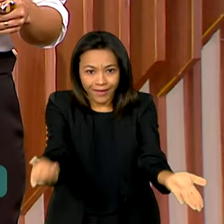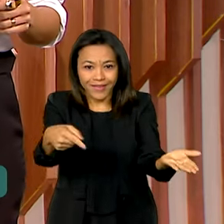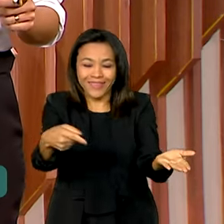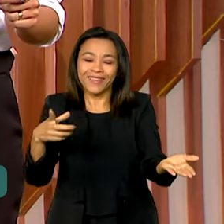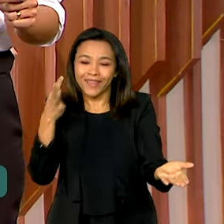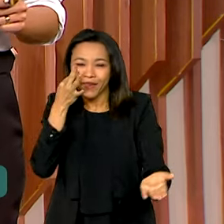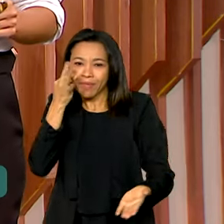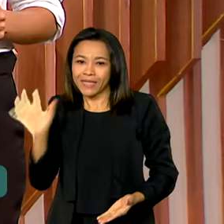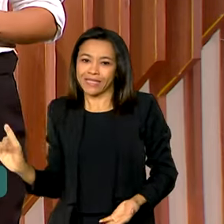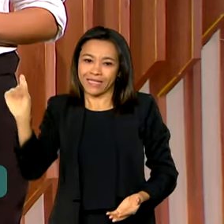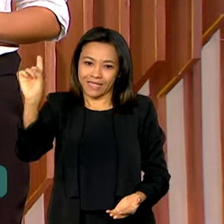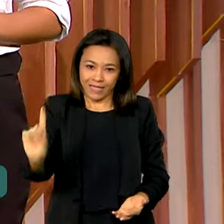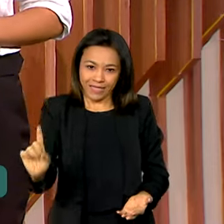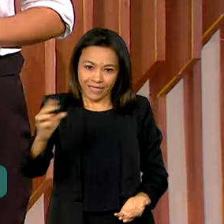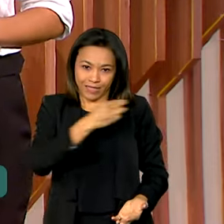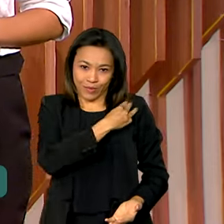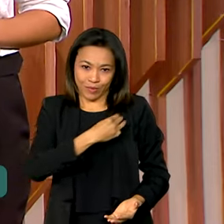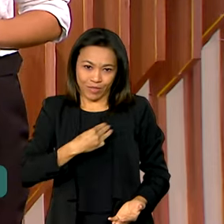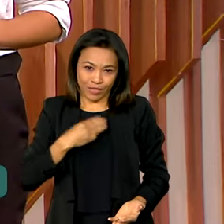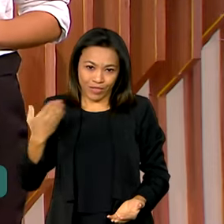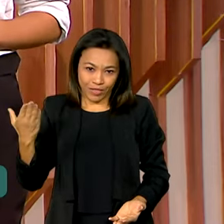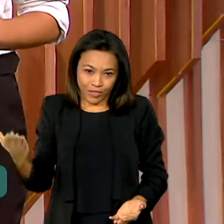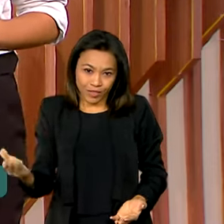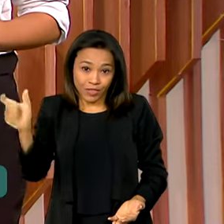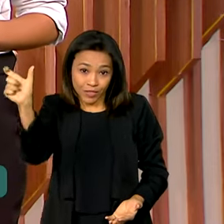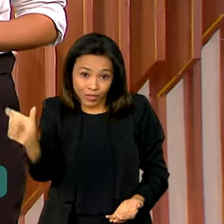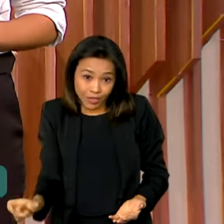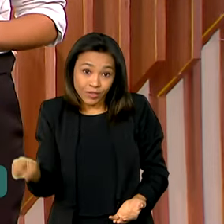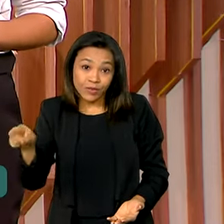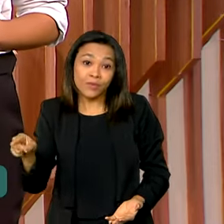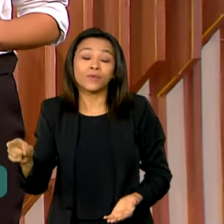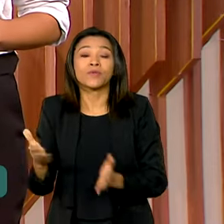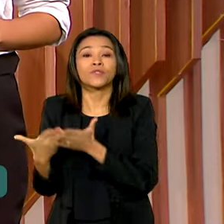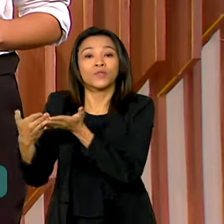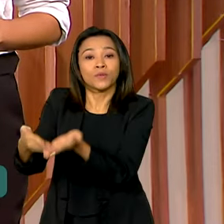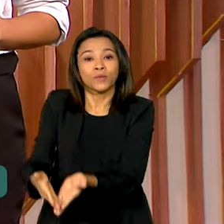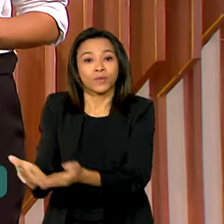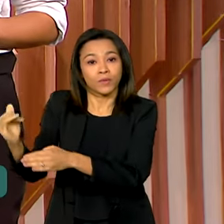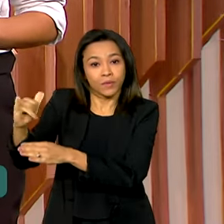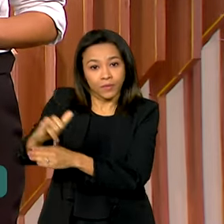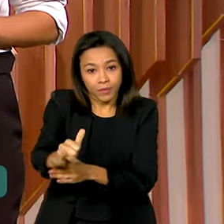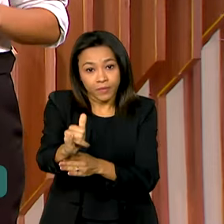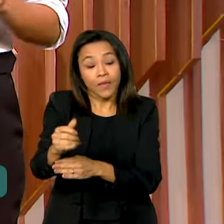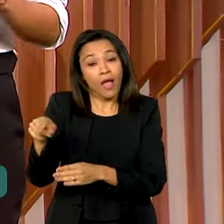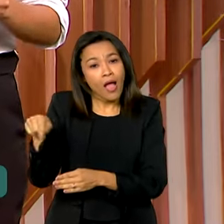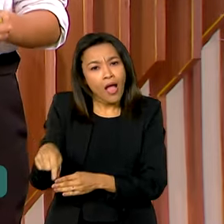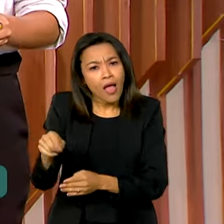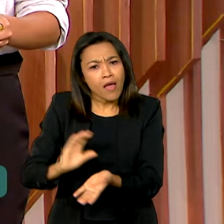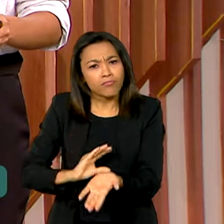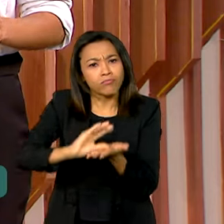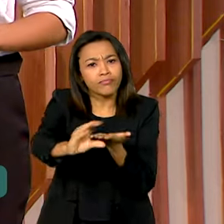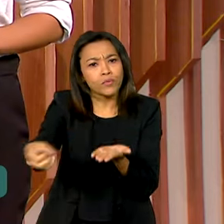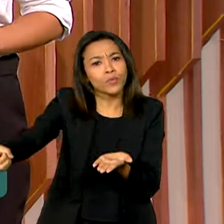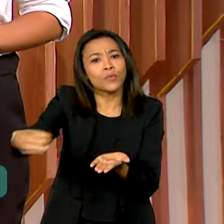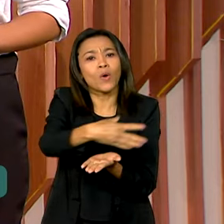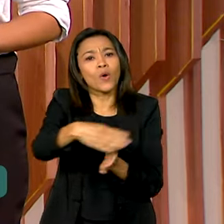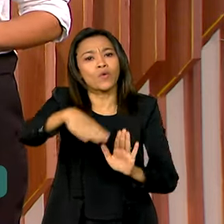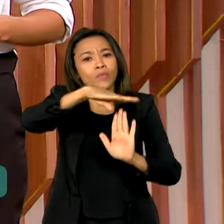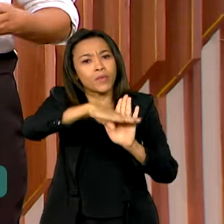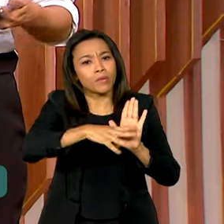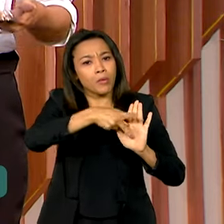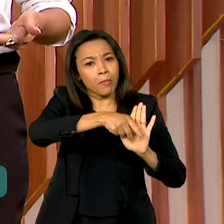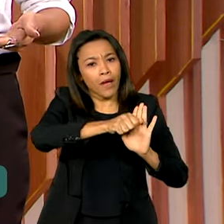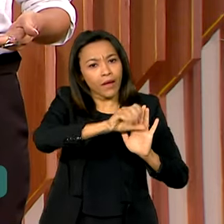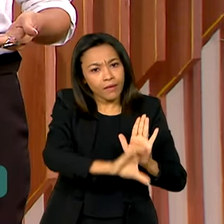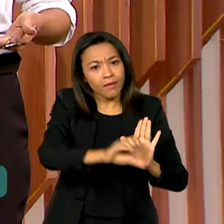presença do ministro Silvio Costa Filho de Portos e Aeroportos. O empreendimento faz parte do novo PAC em parceria